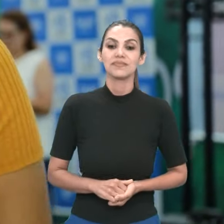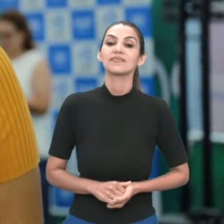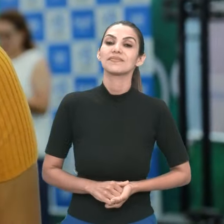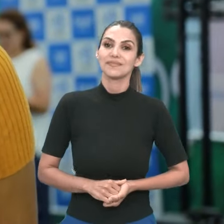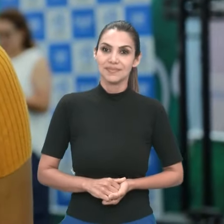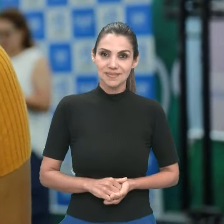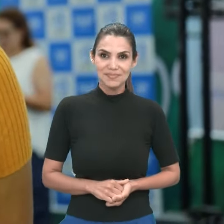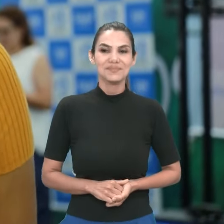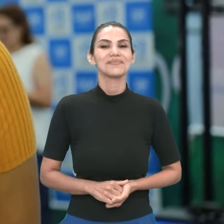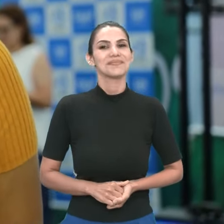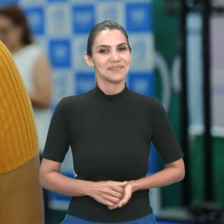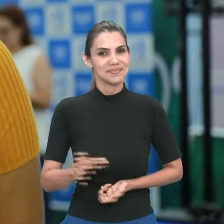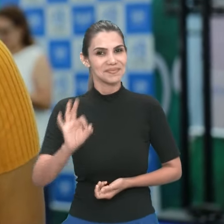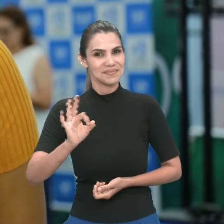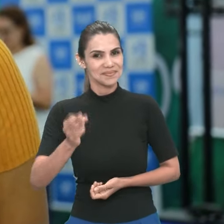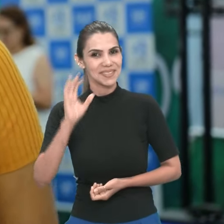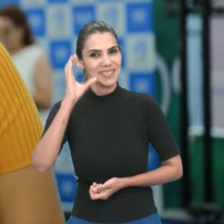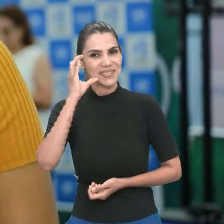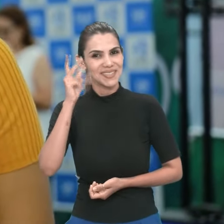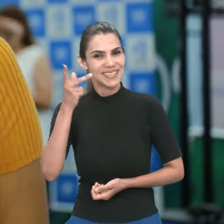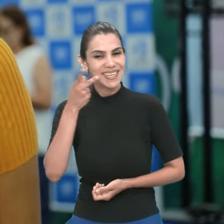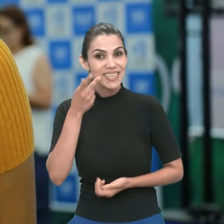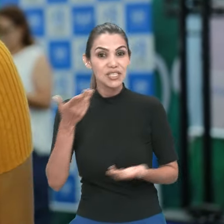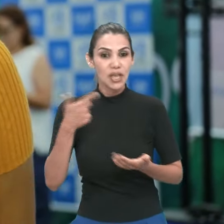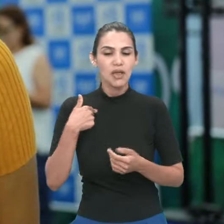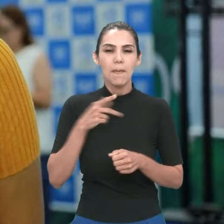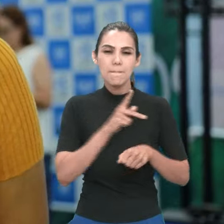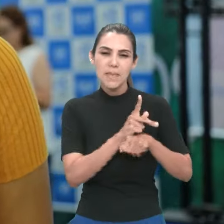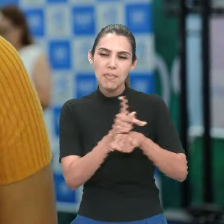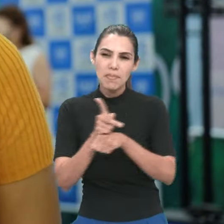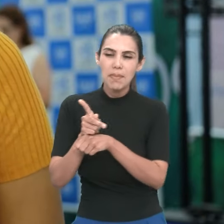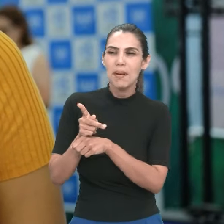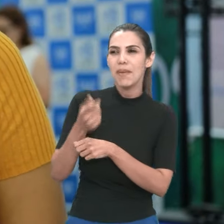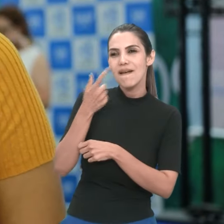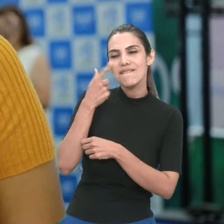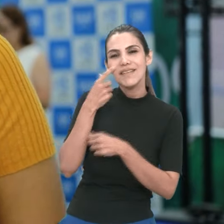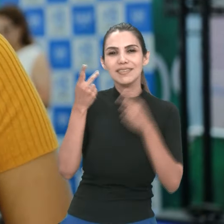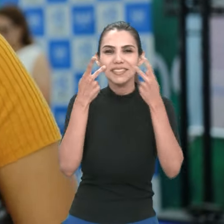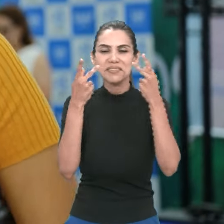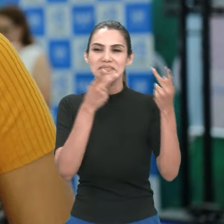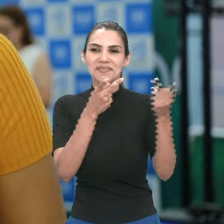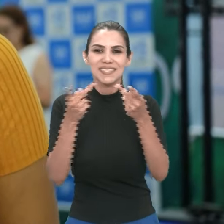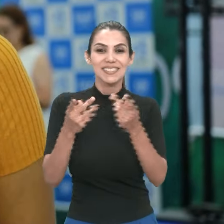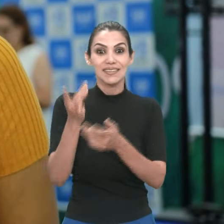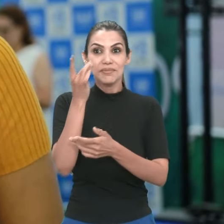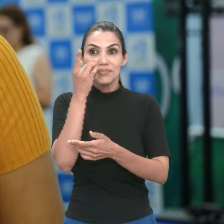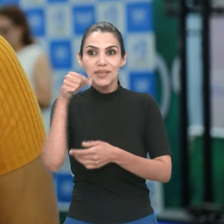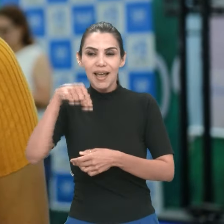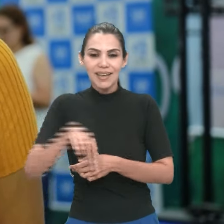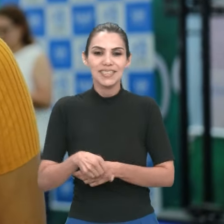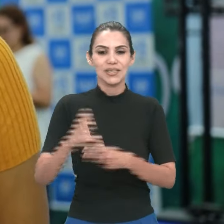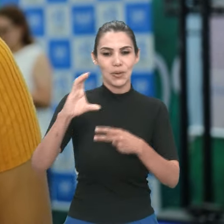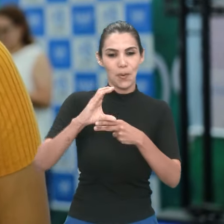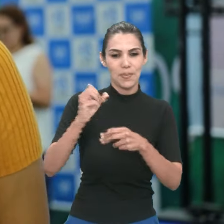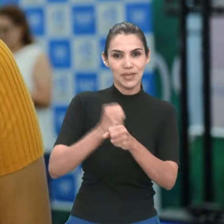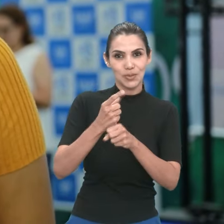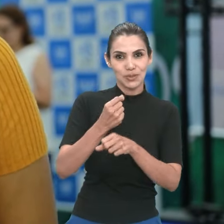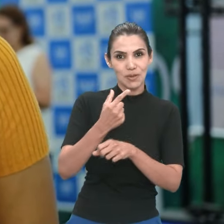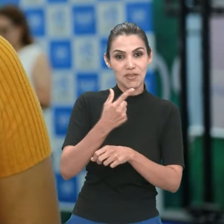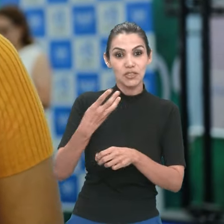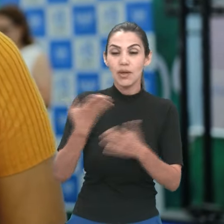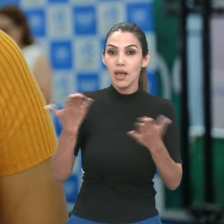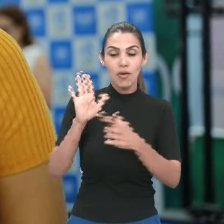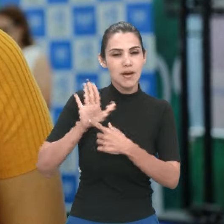É isso mesmo, Cássio. Seguimos na cobertura do Compex 2024 e agora vamos dar um destaque para a